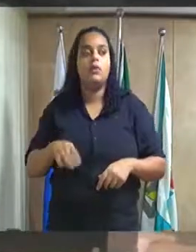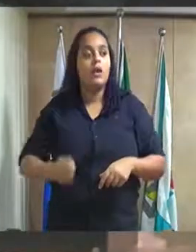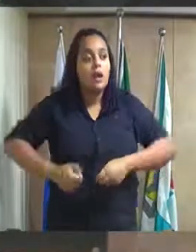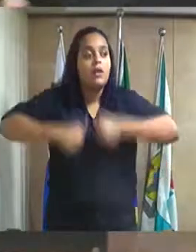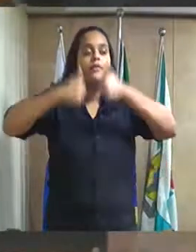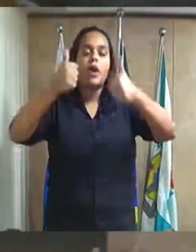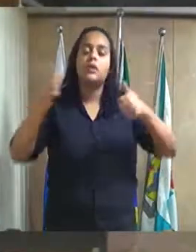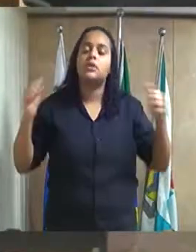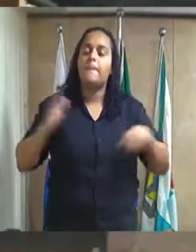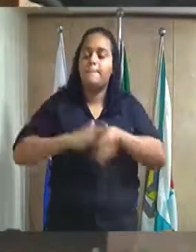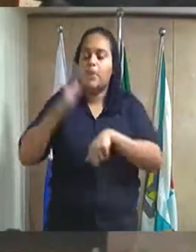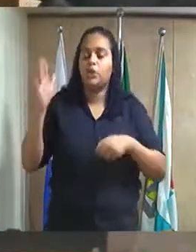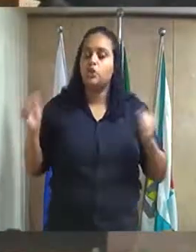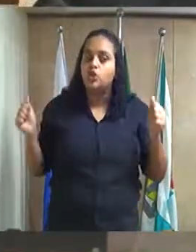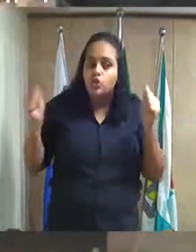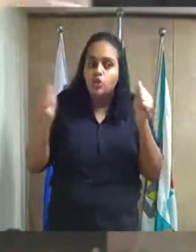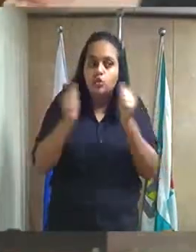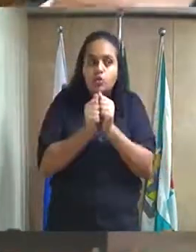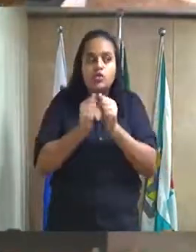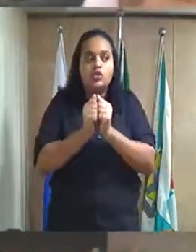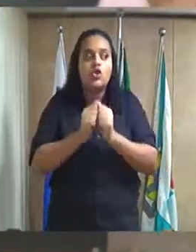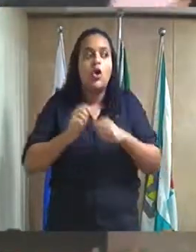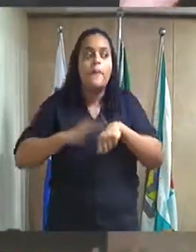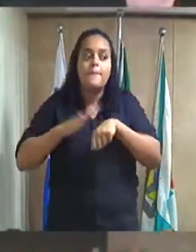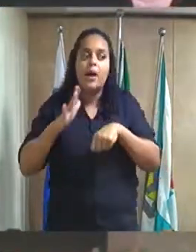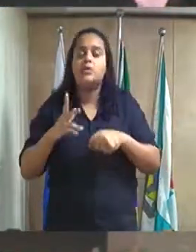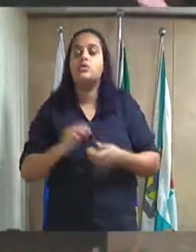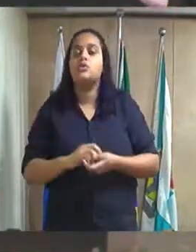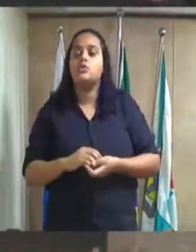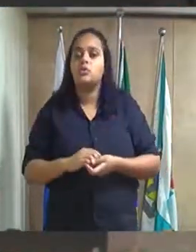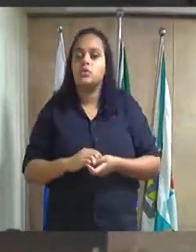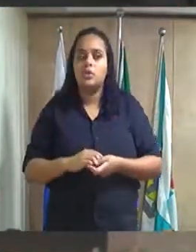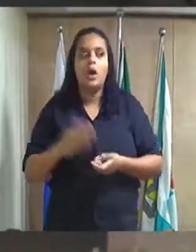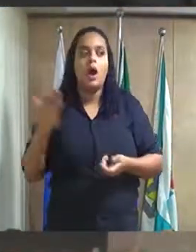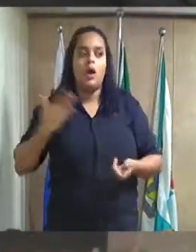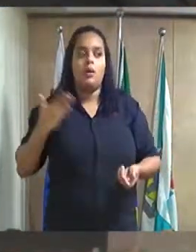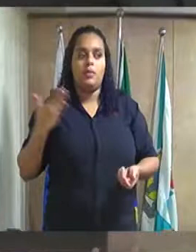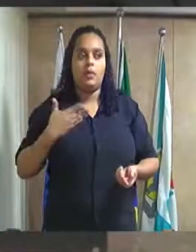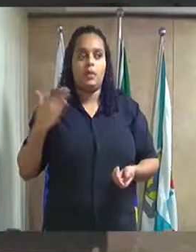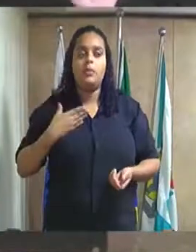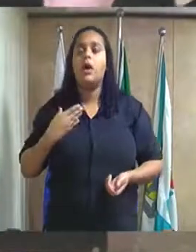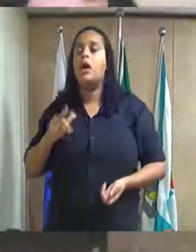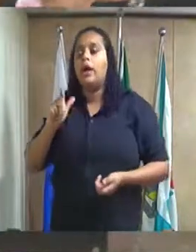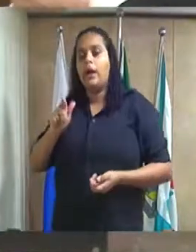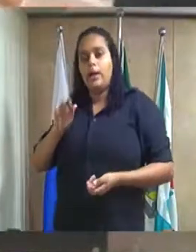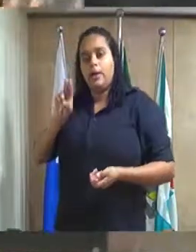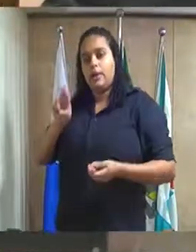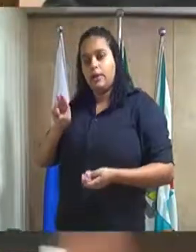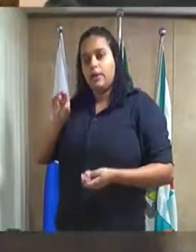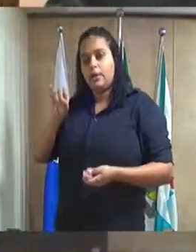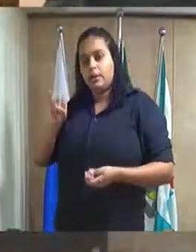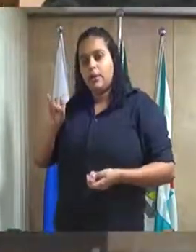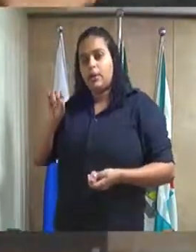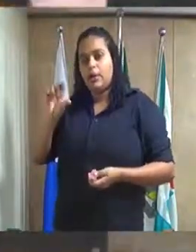mais fortes, se recuperando mais do nosso querido amigo, vereador Guilherme, que tem...